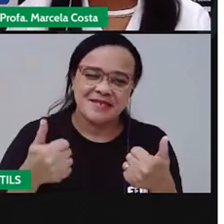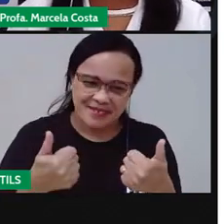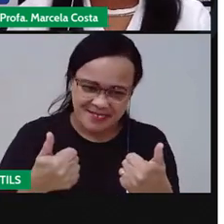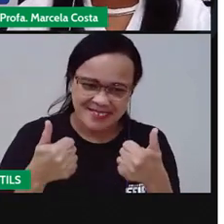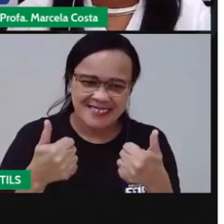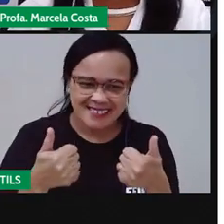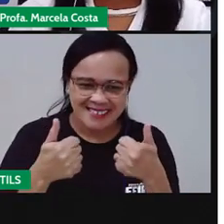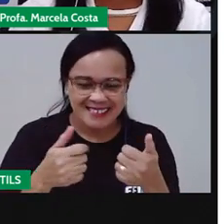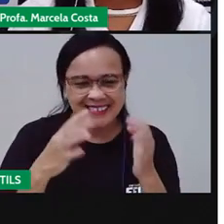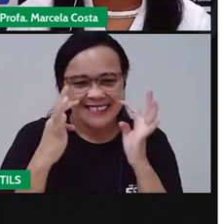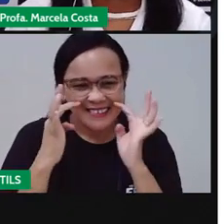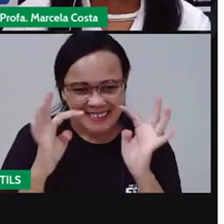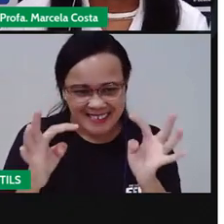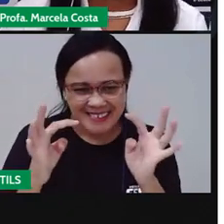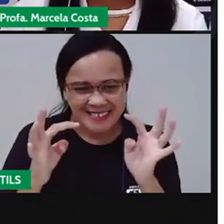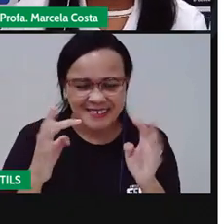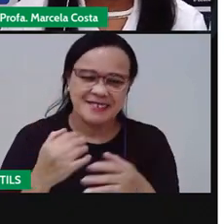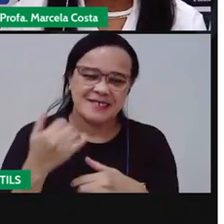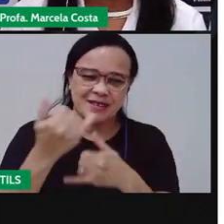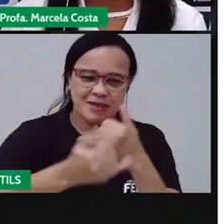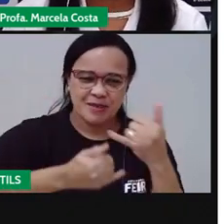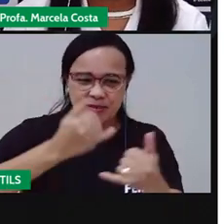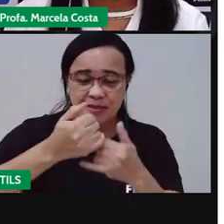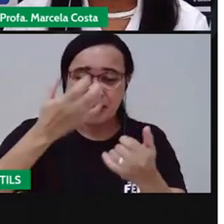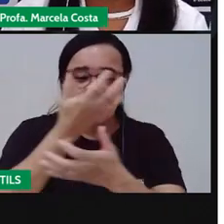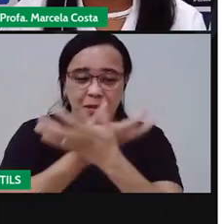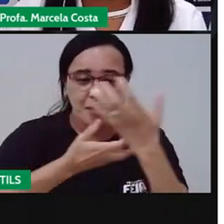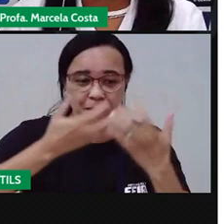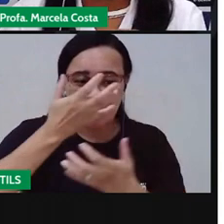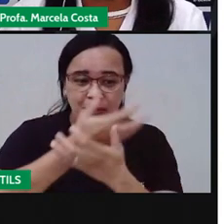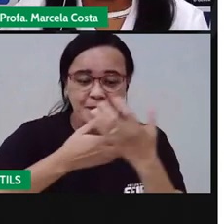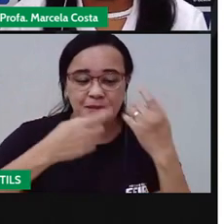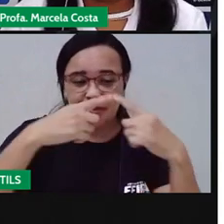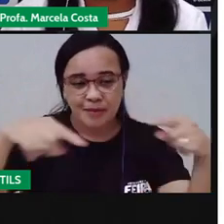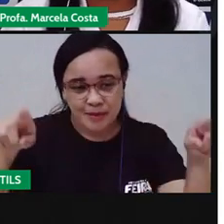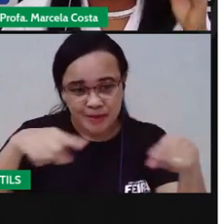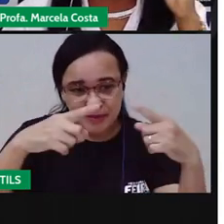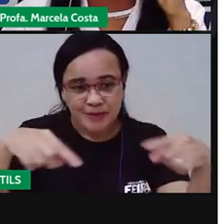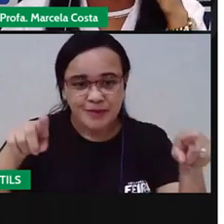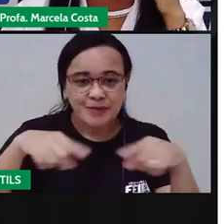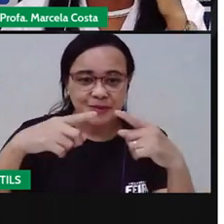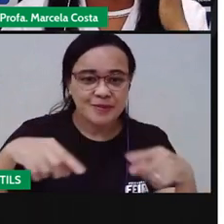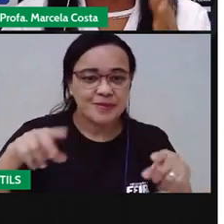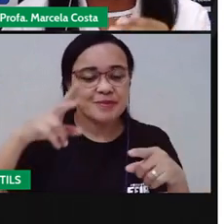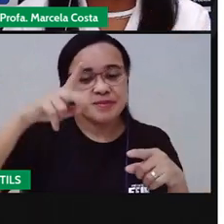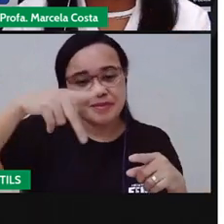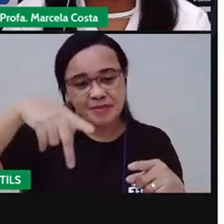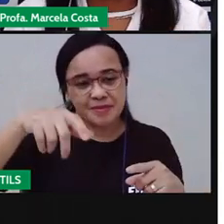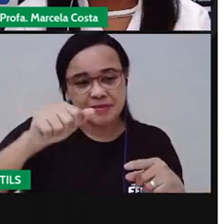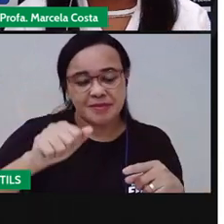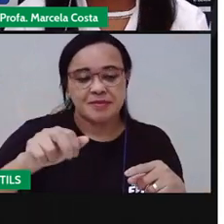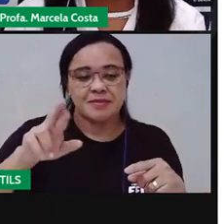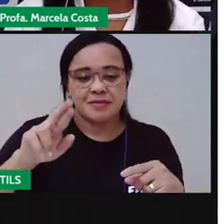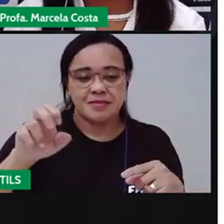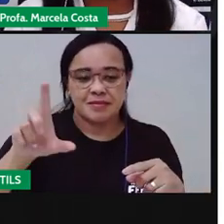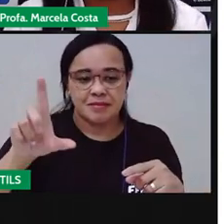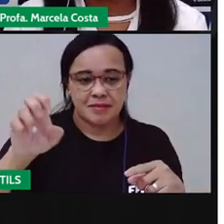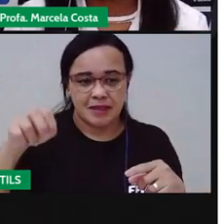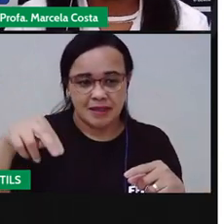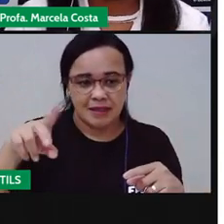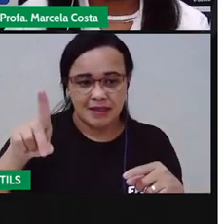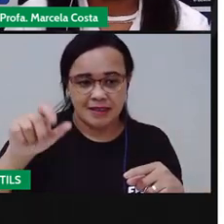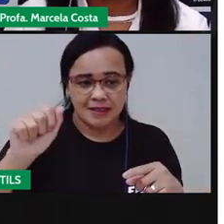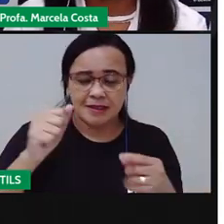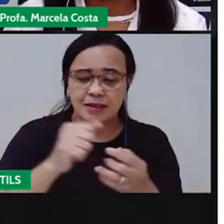Observe que nessa parlenda tem aí algumas palavras